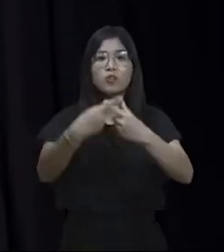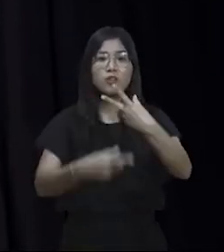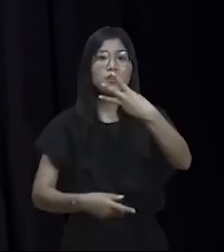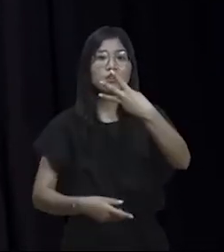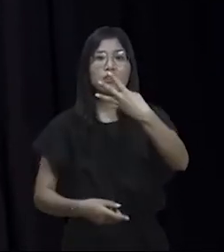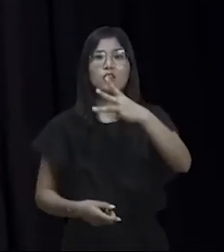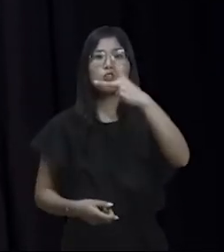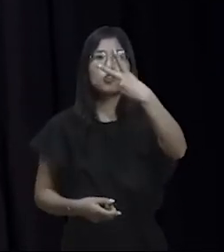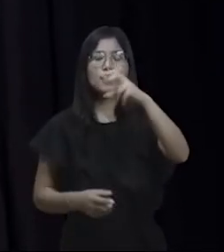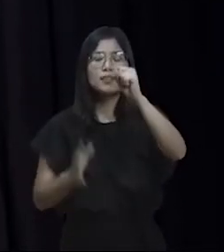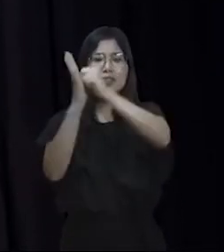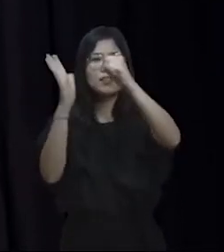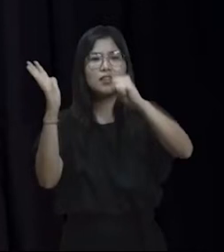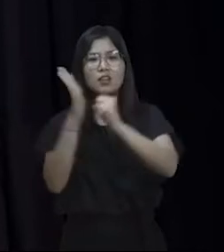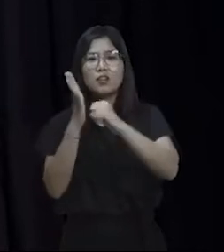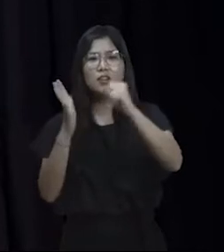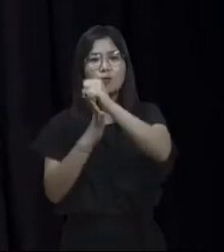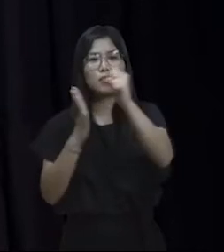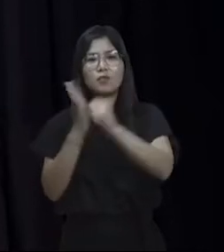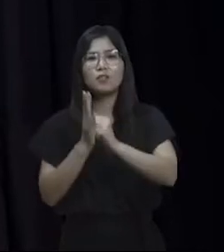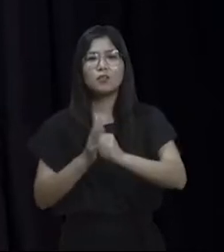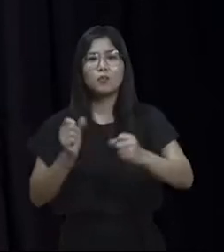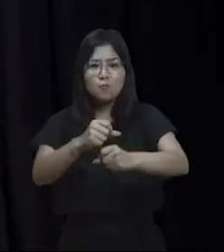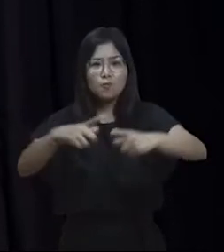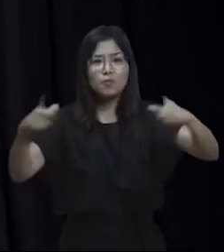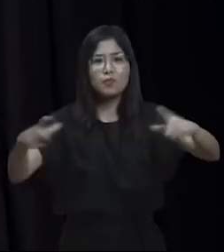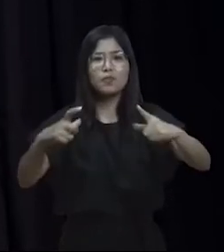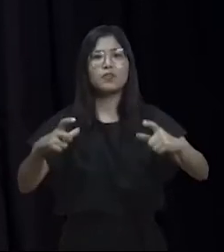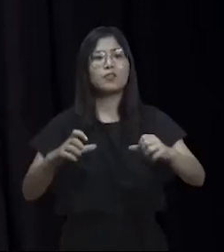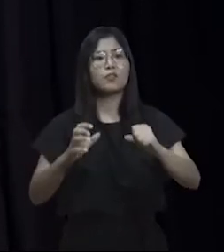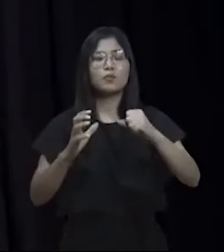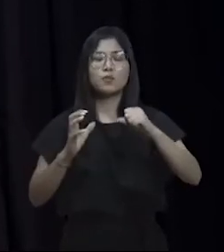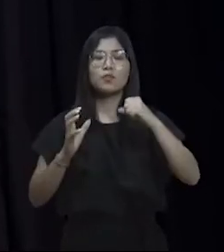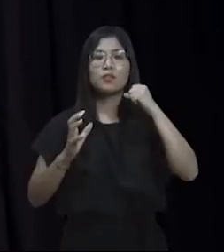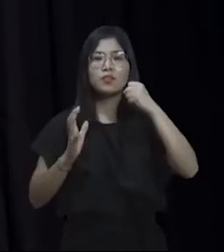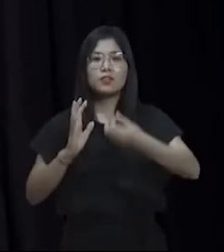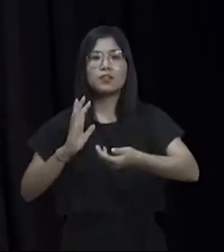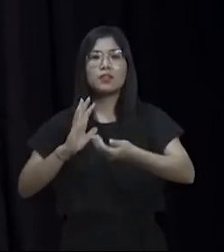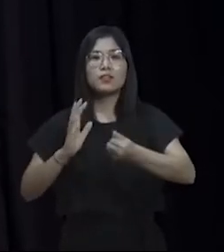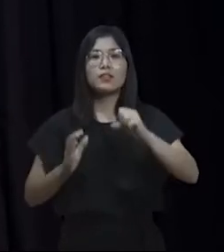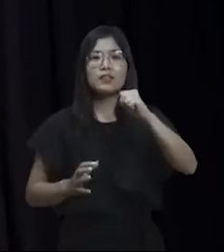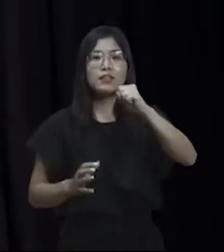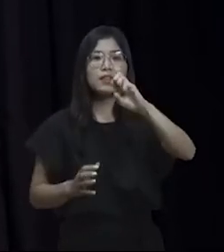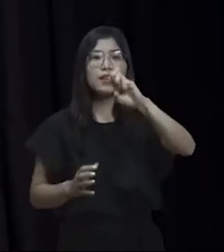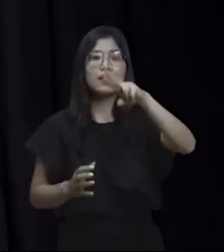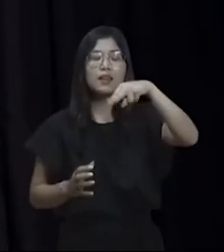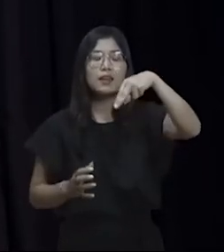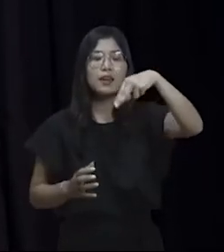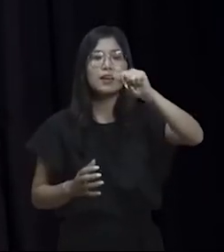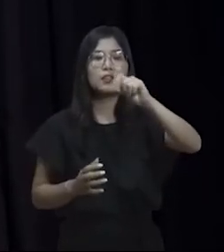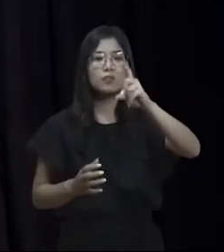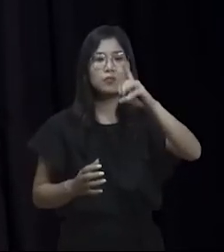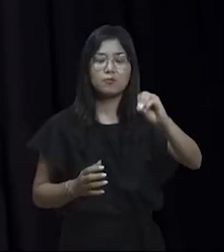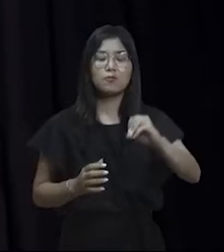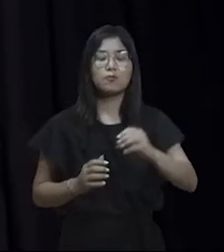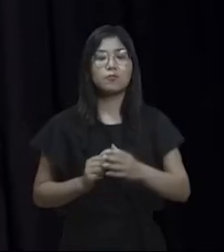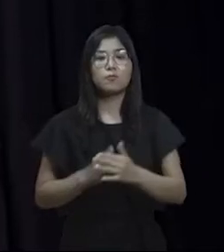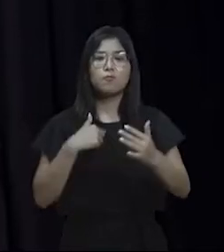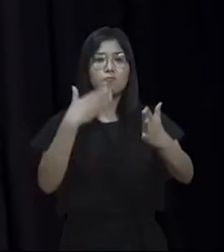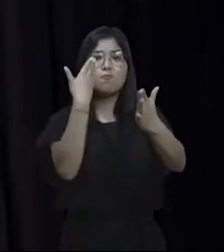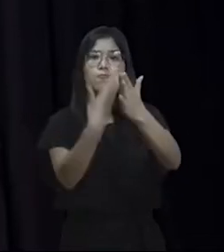séculos de existência da instituição do Senado Federal. Talvez a coragem. Talvez não, afinal eu perdi.